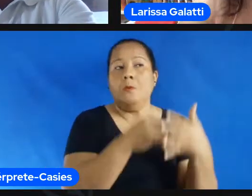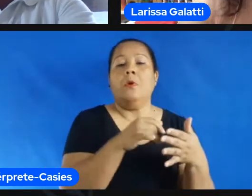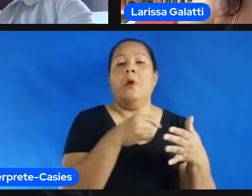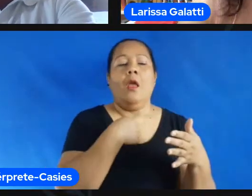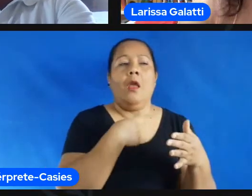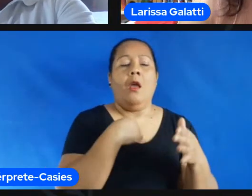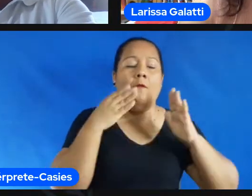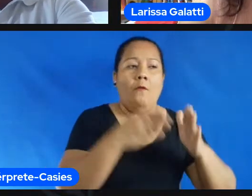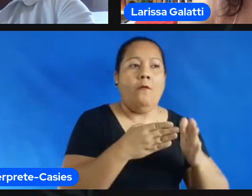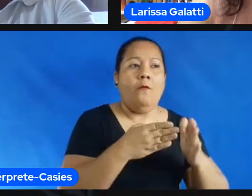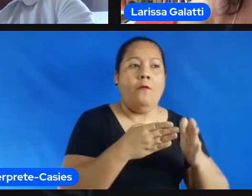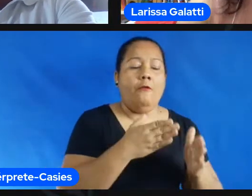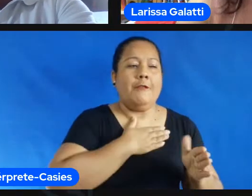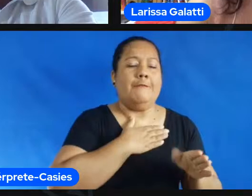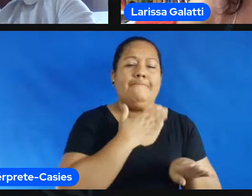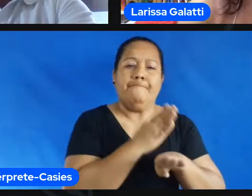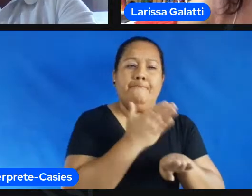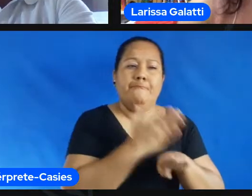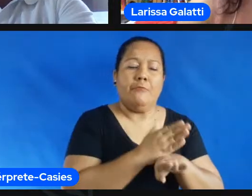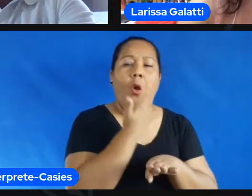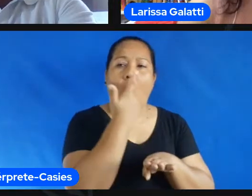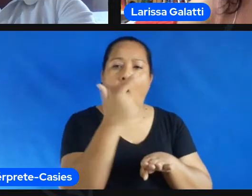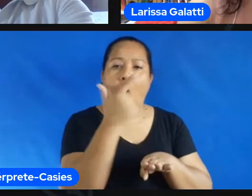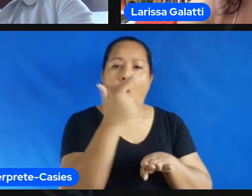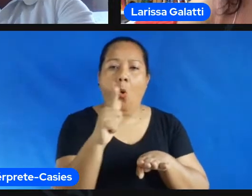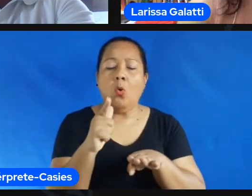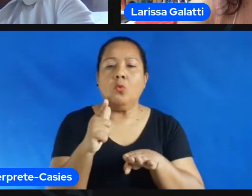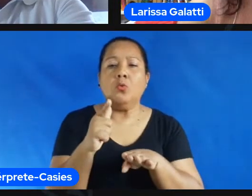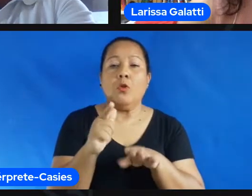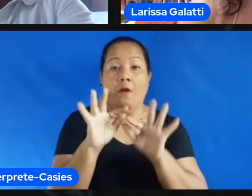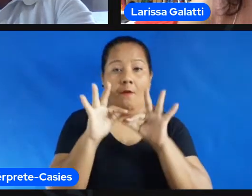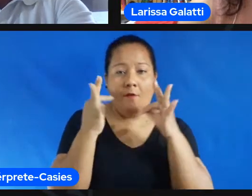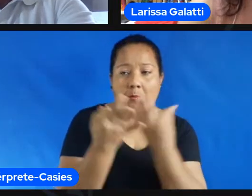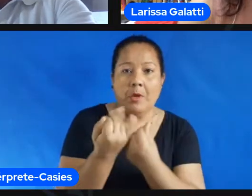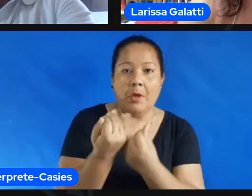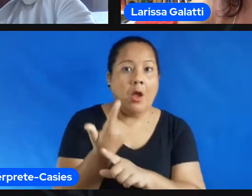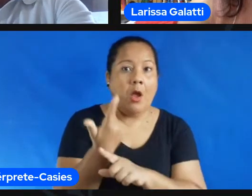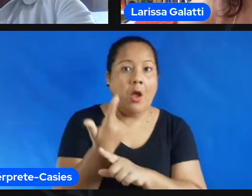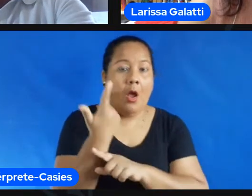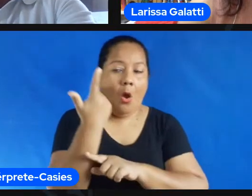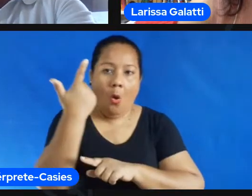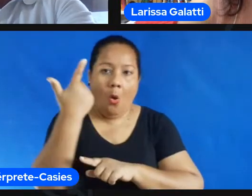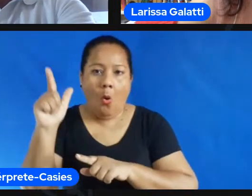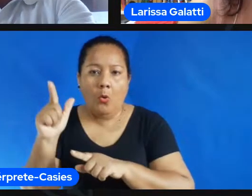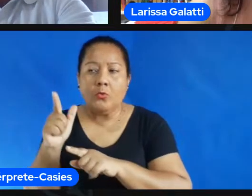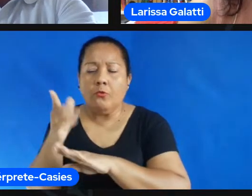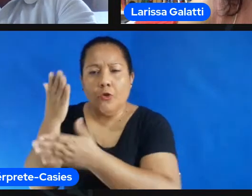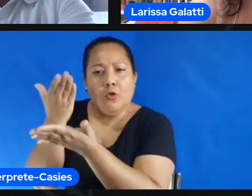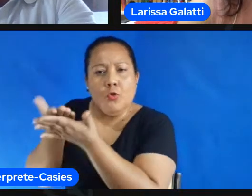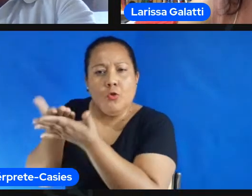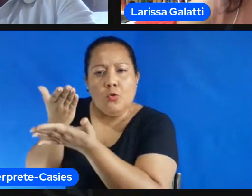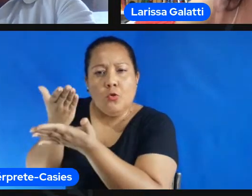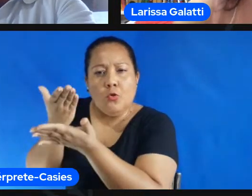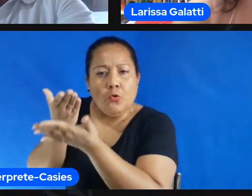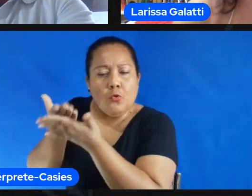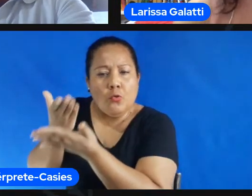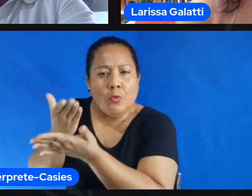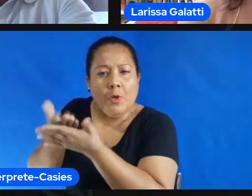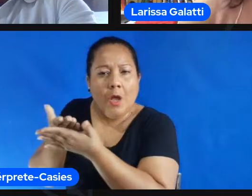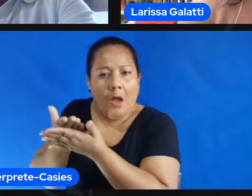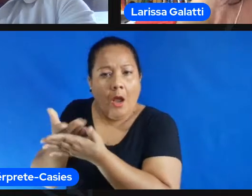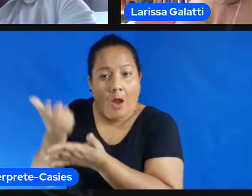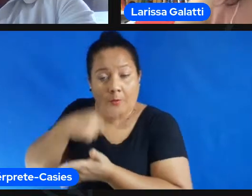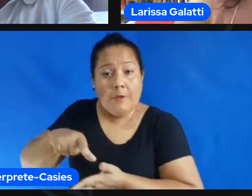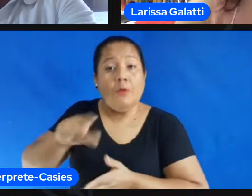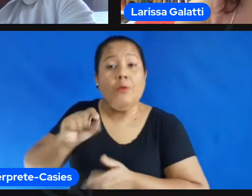observando outros treinadores a gente teve poucos espaços de refletir sobre o porquê a gente faz as coisas né então quando eu vou